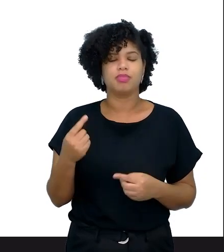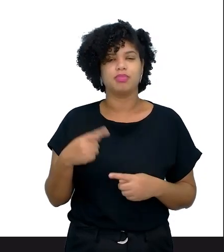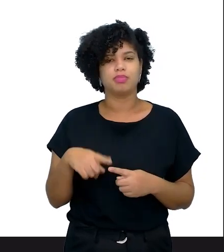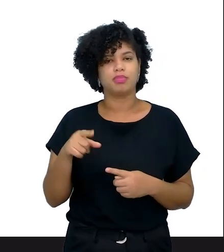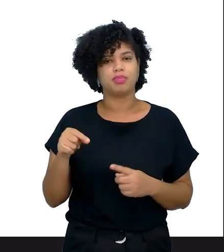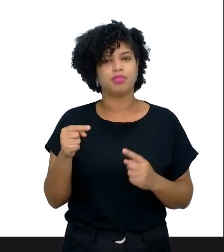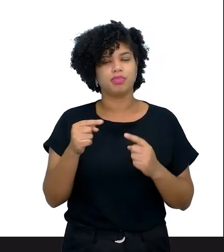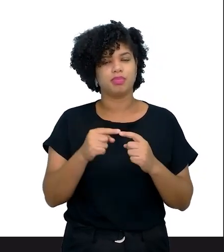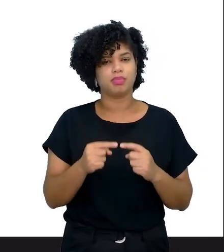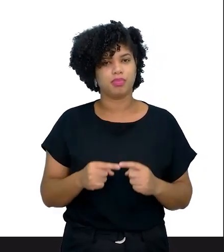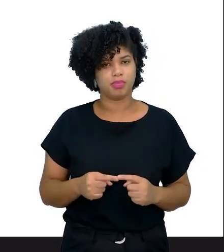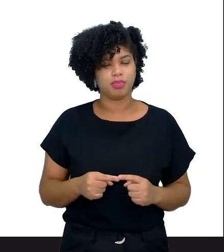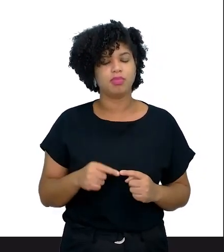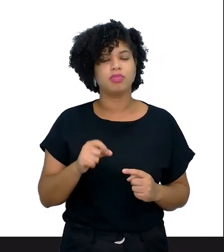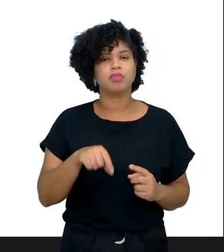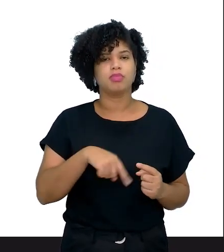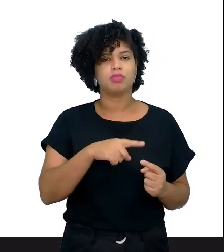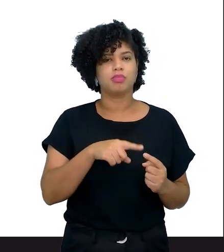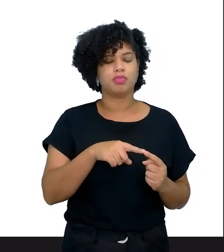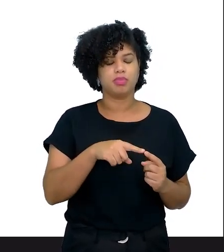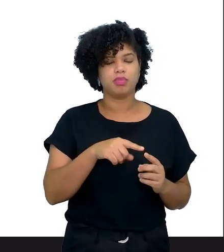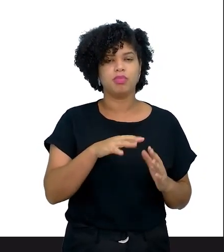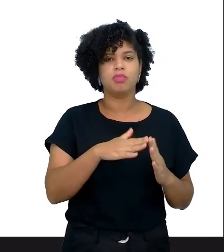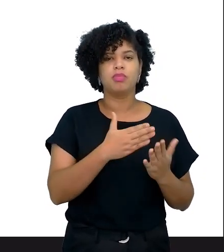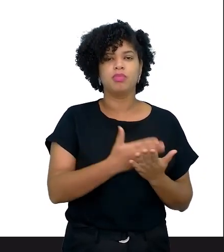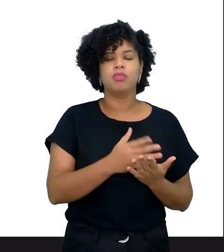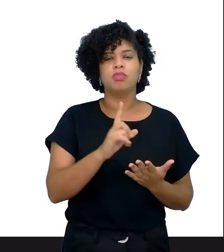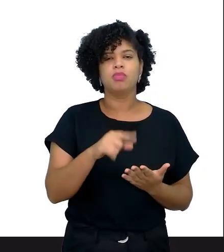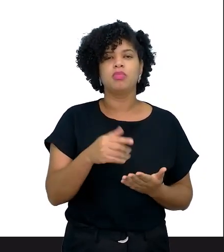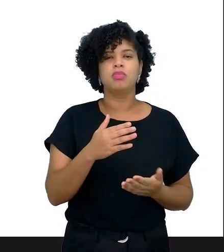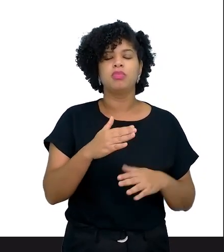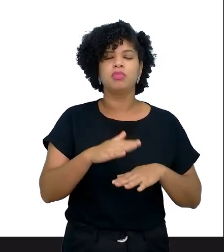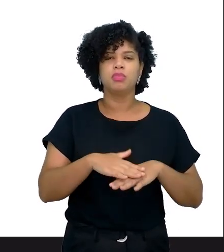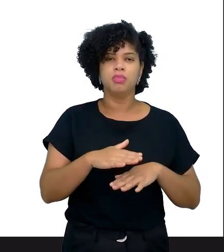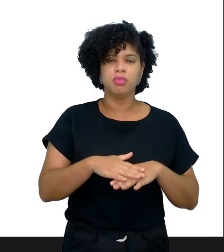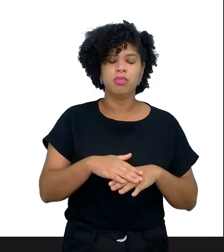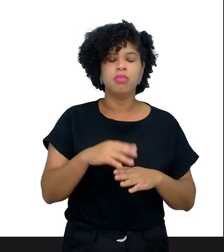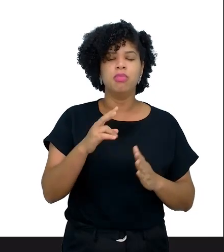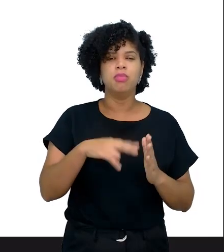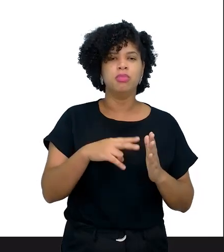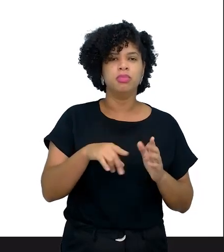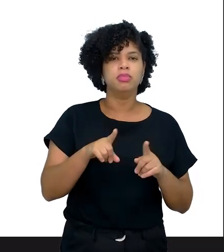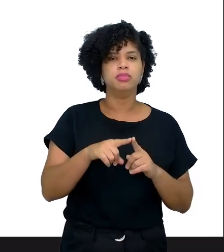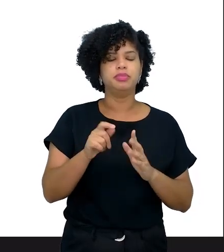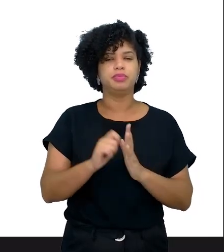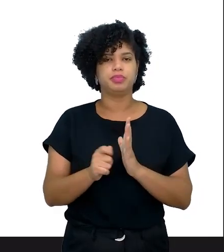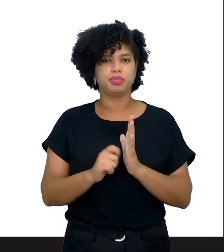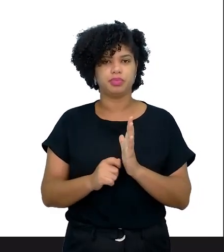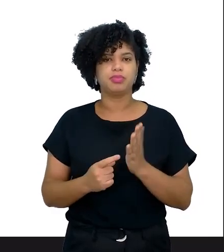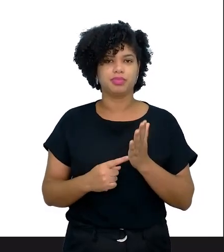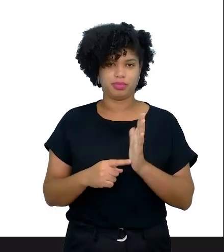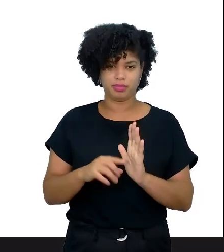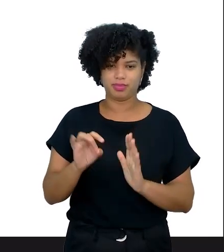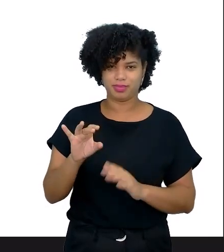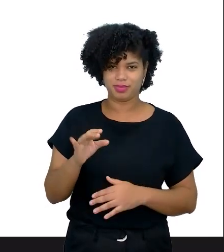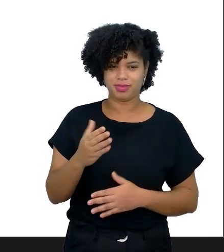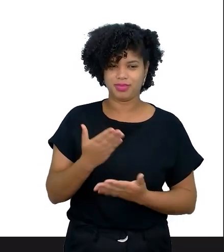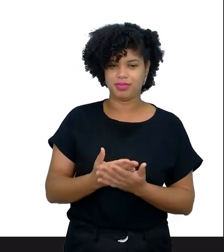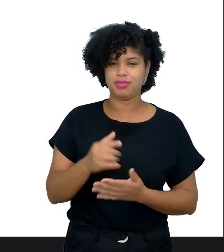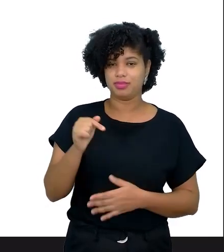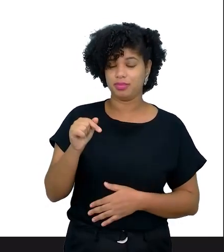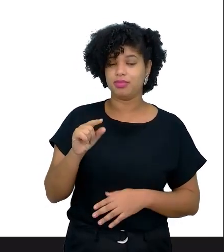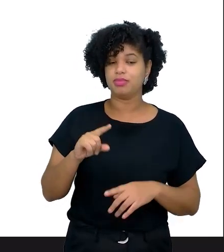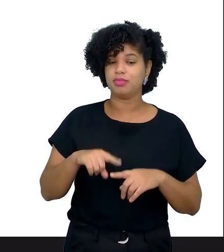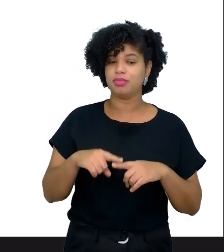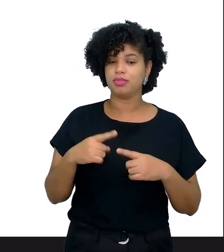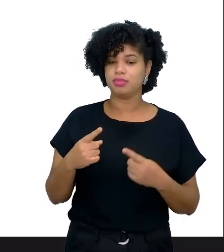social da escola, que são as práticas de leitura e escrita. Já nessa segunda etapa, então, o que eu gostaria? Eu apresentei só a aula 7, mas